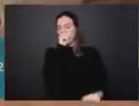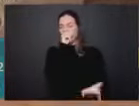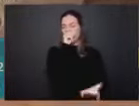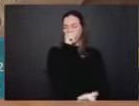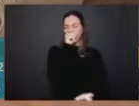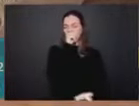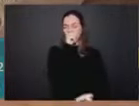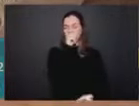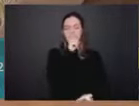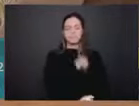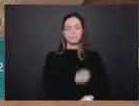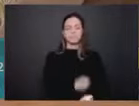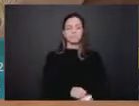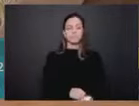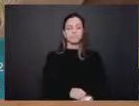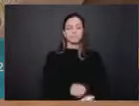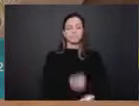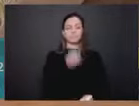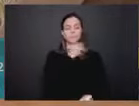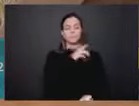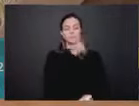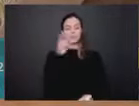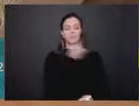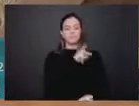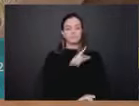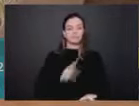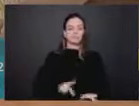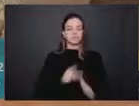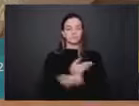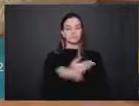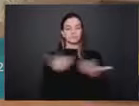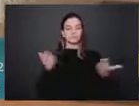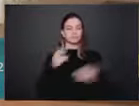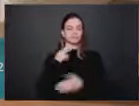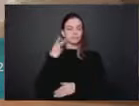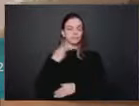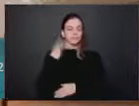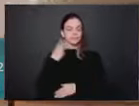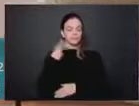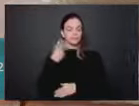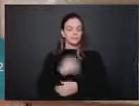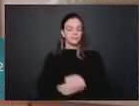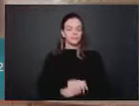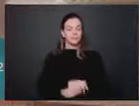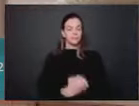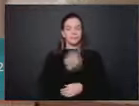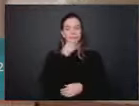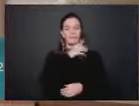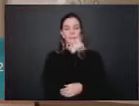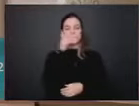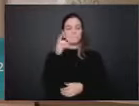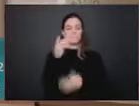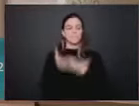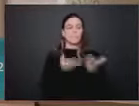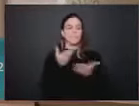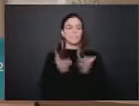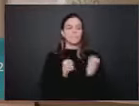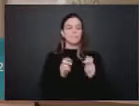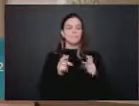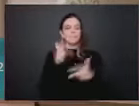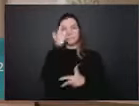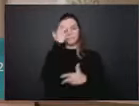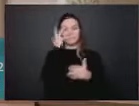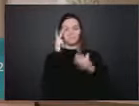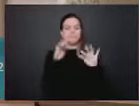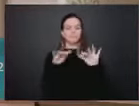Bom dia, presidente, bom dia, vereadores, vereadoras, bom dia servidores da casa, todos que acompanham essa